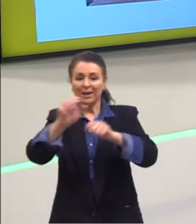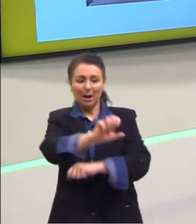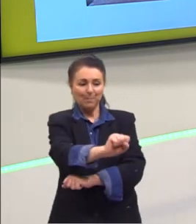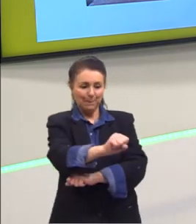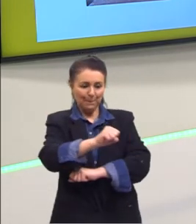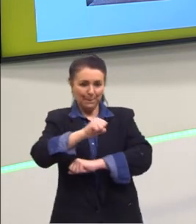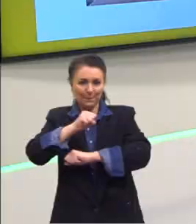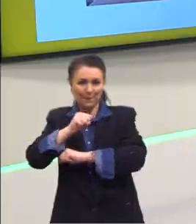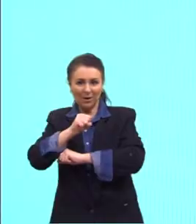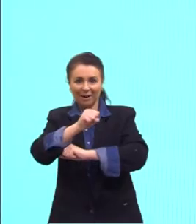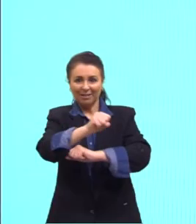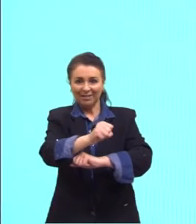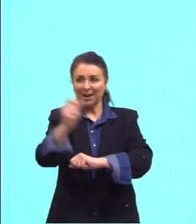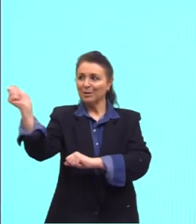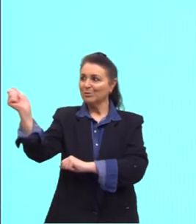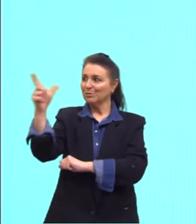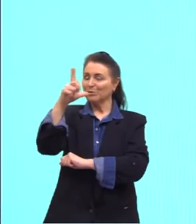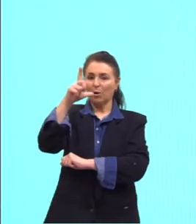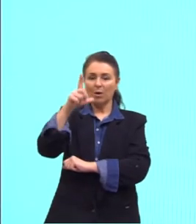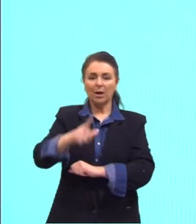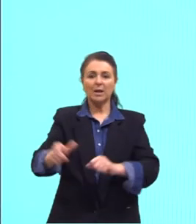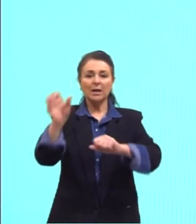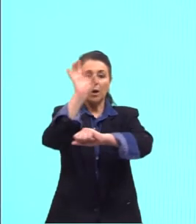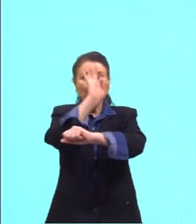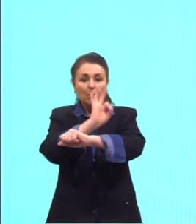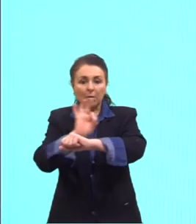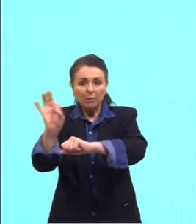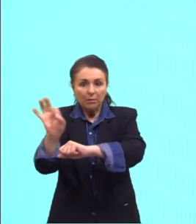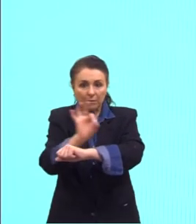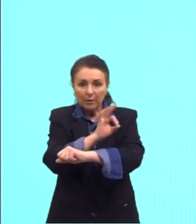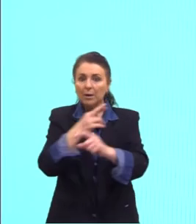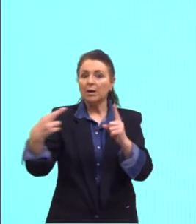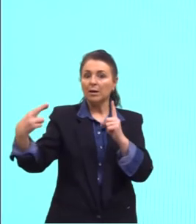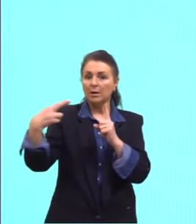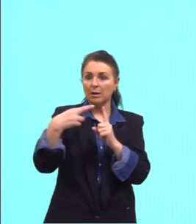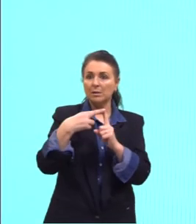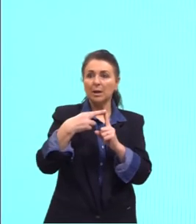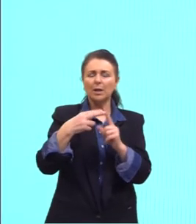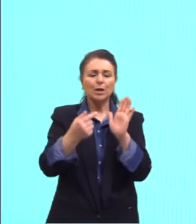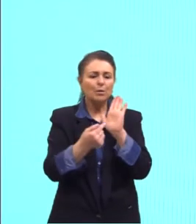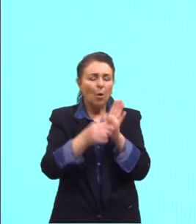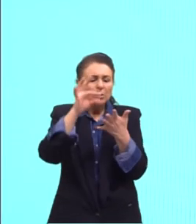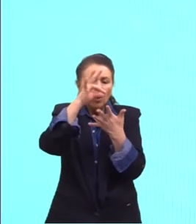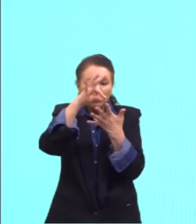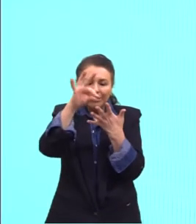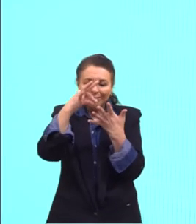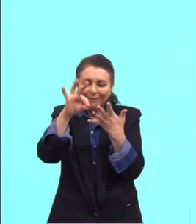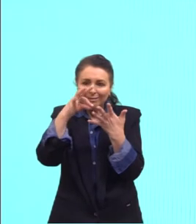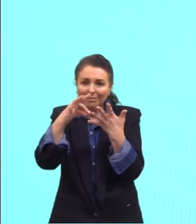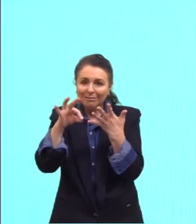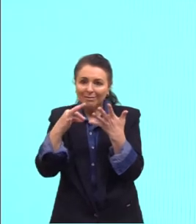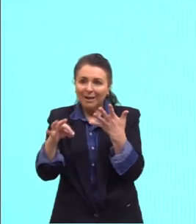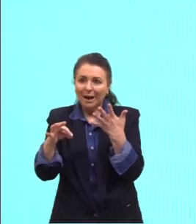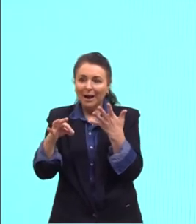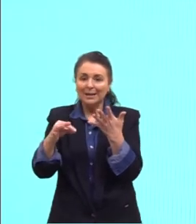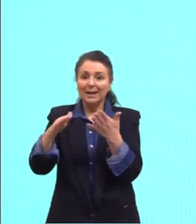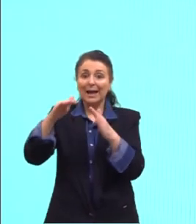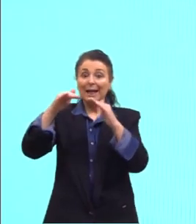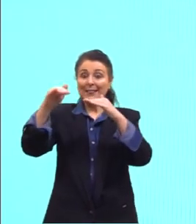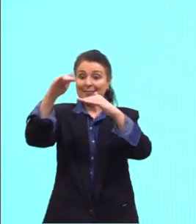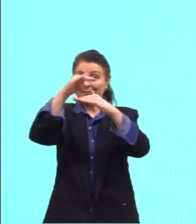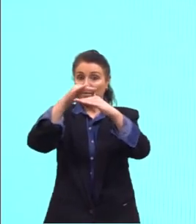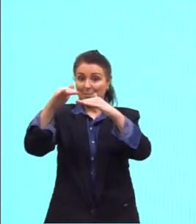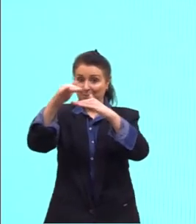que é uma referência também da arquitetura e que traz todo um detalhe ali em cima, na sua base, no seu